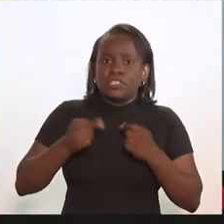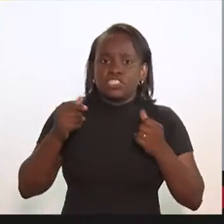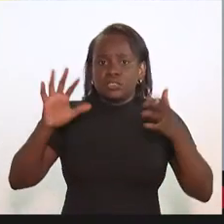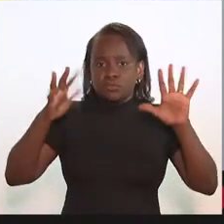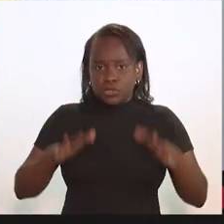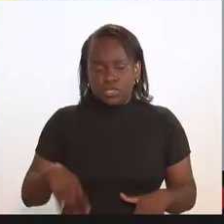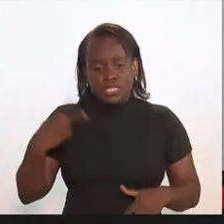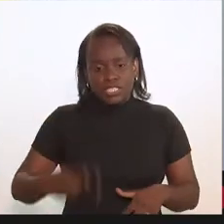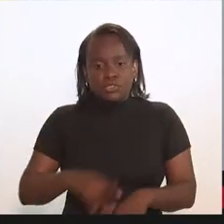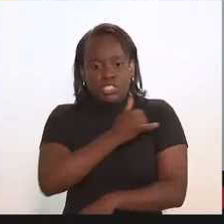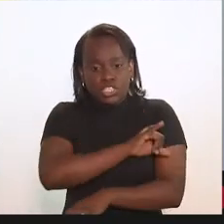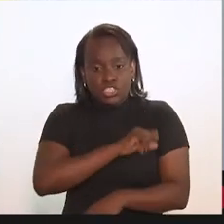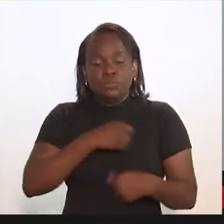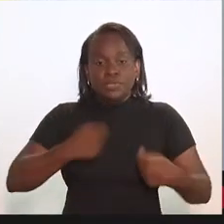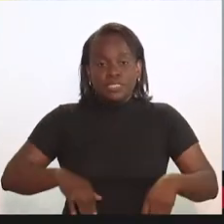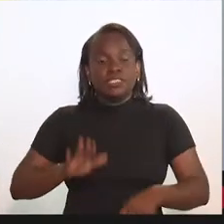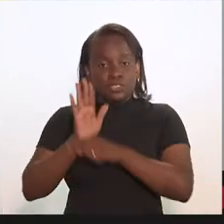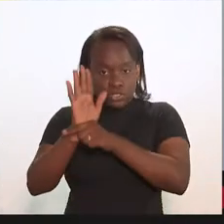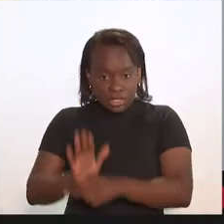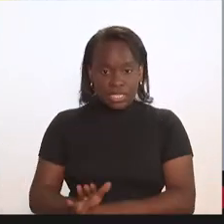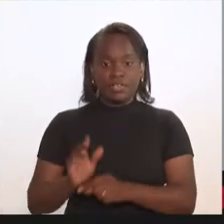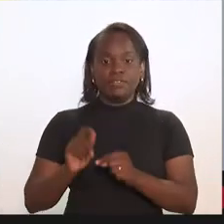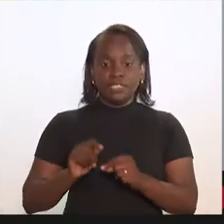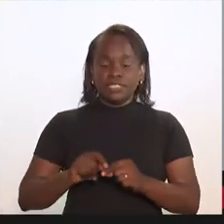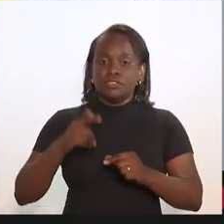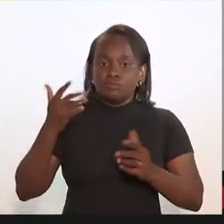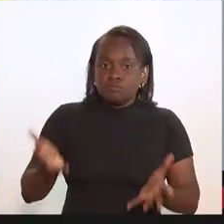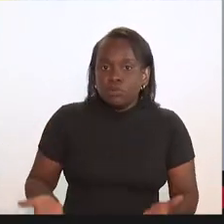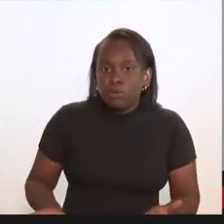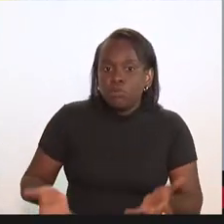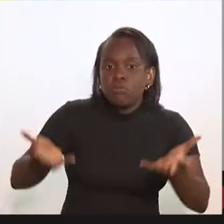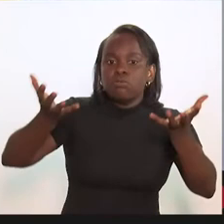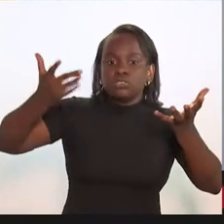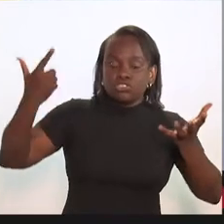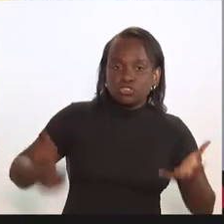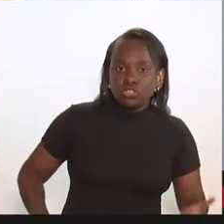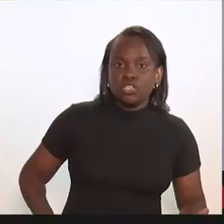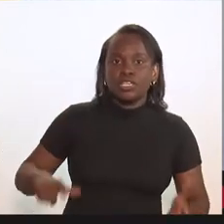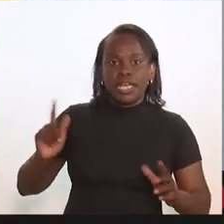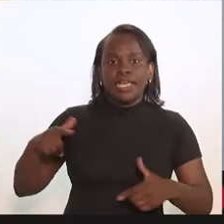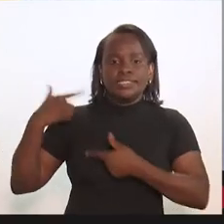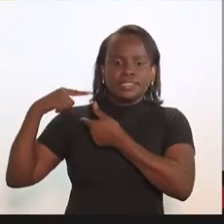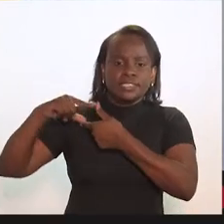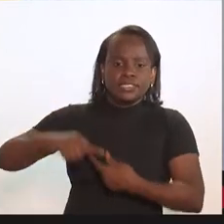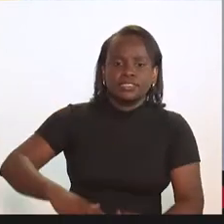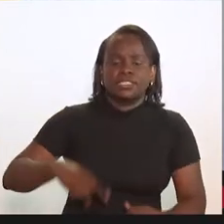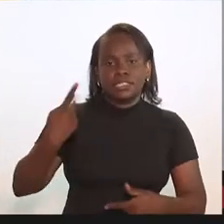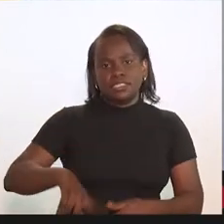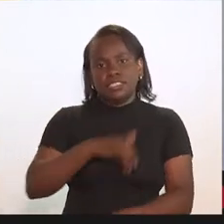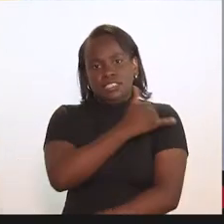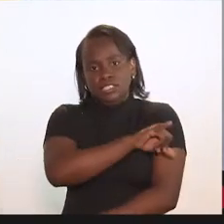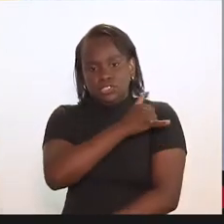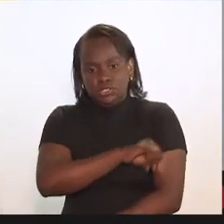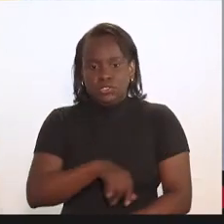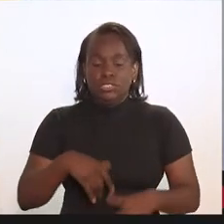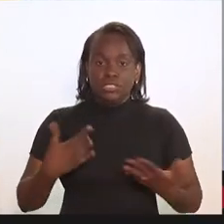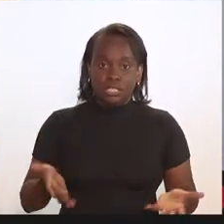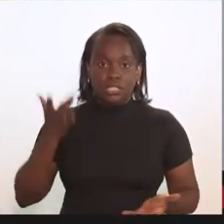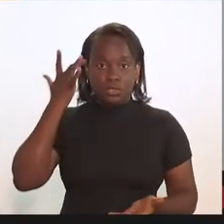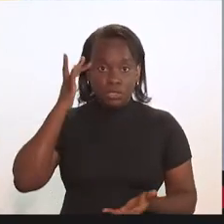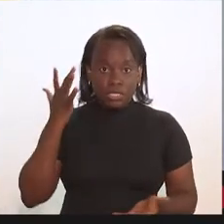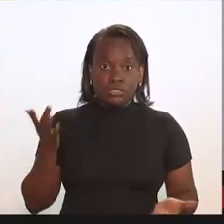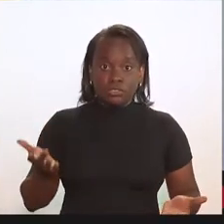econômica fiscal do Rio de Janeiro. A gente precisa contribuir para fazer ressurgir esse setor de larga tradição no Rio de Janeiro e acho que